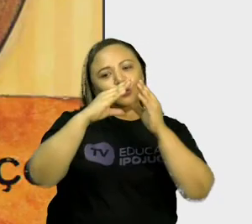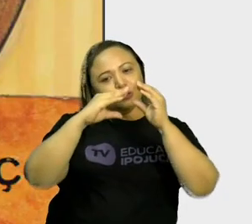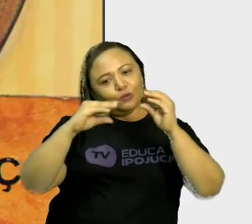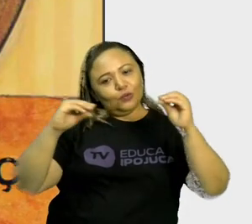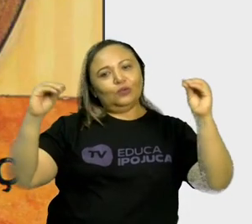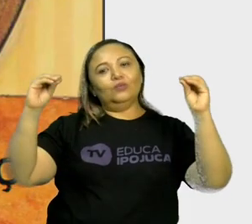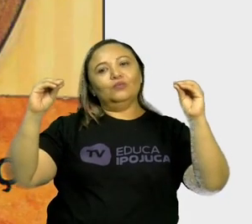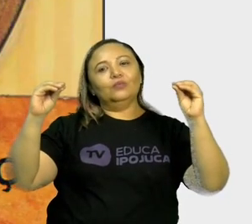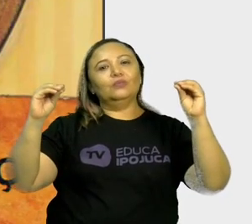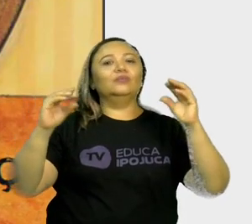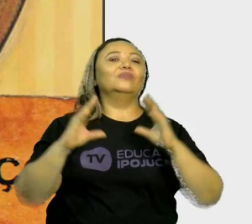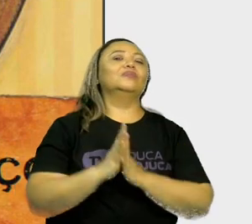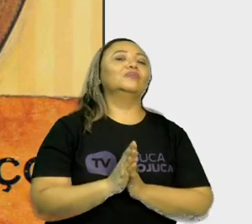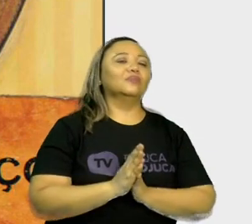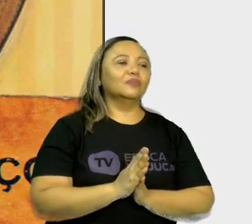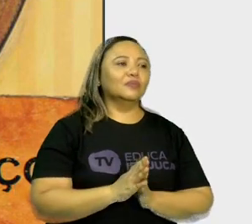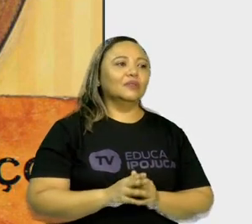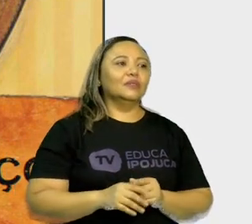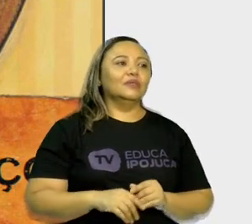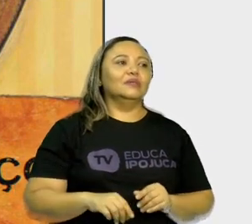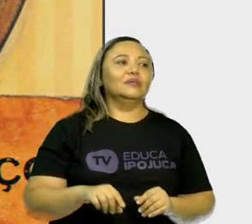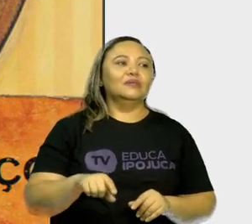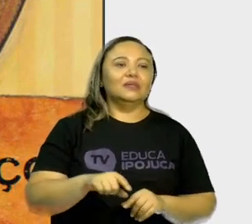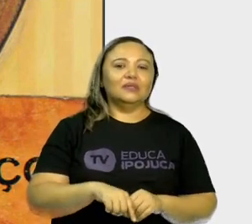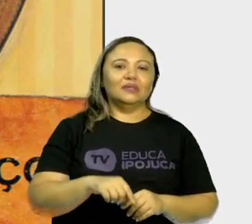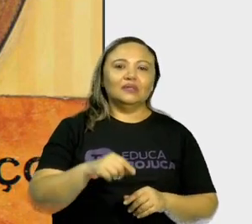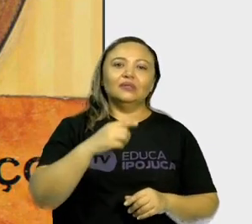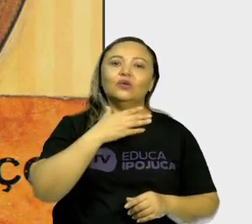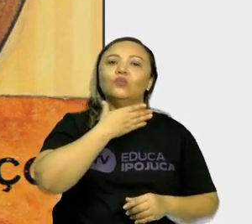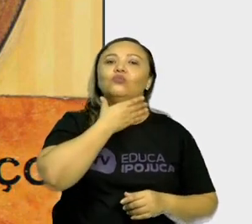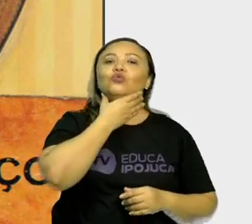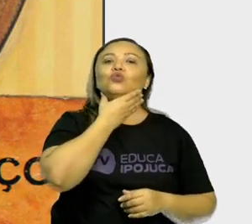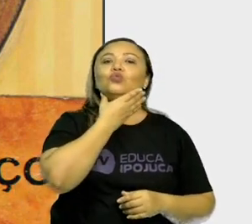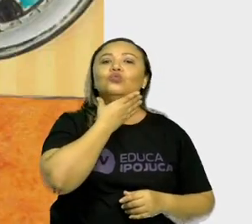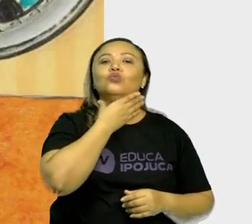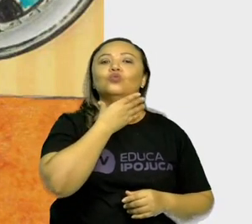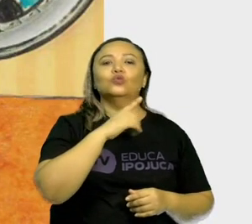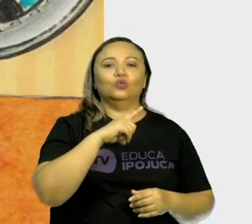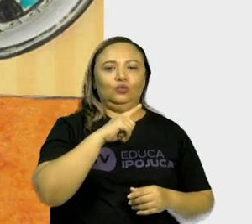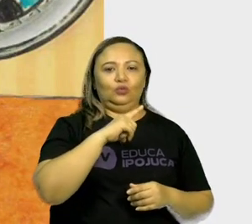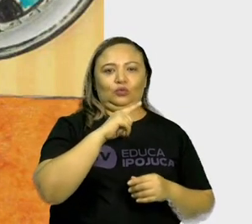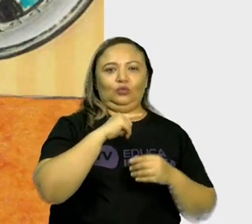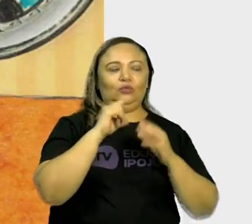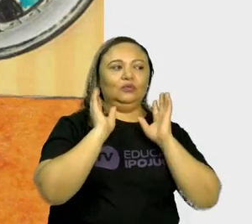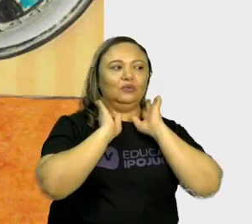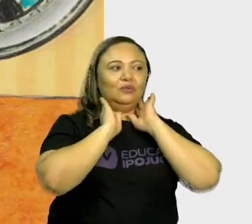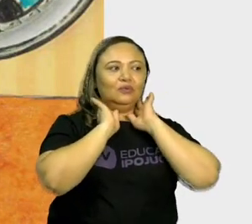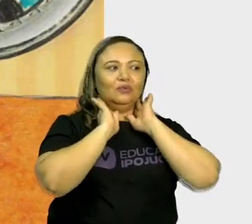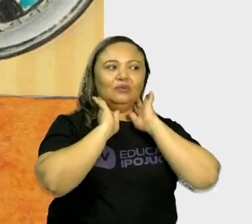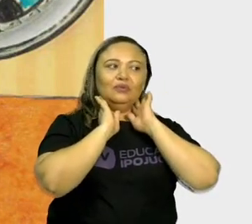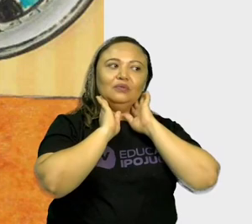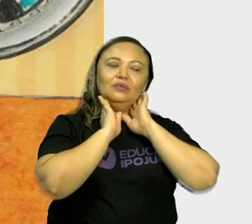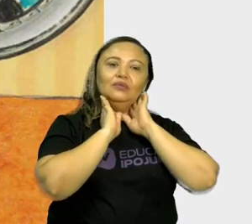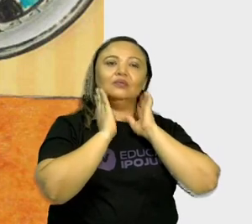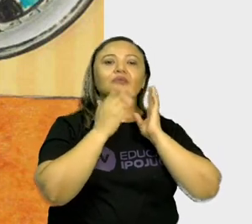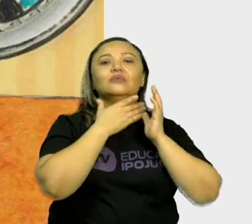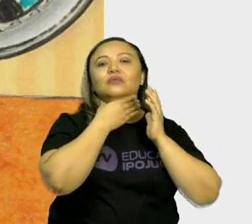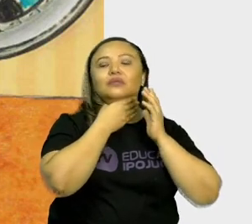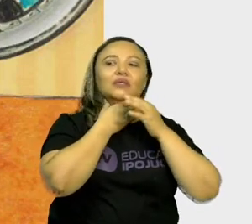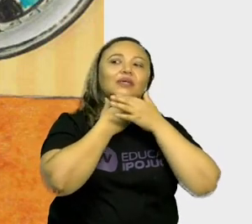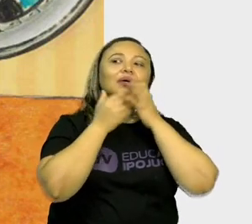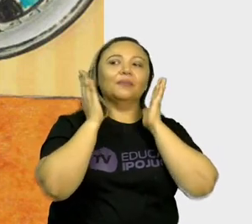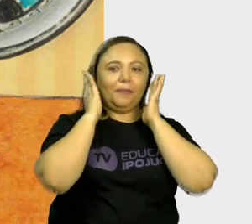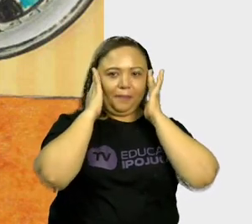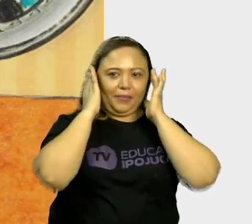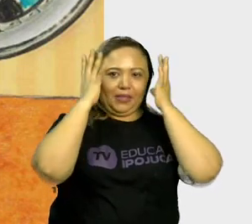Temos também o nosso pescoço. Ele segura a nossa